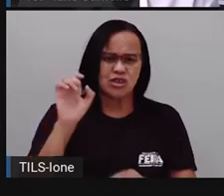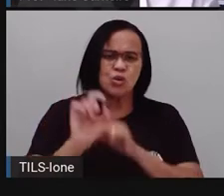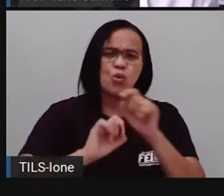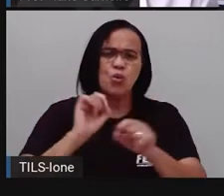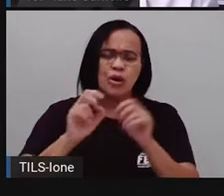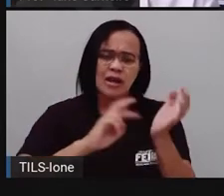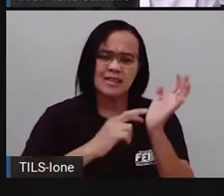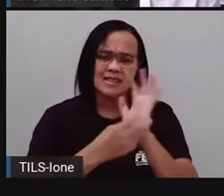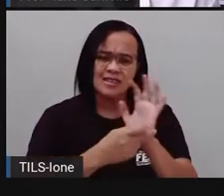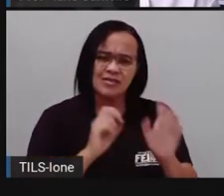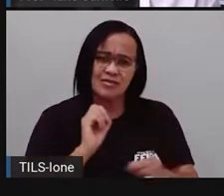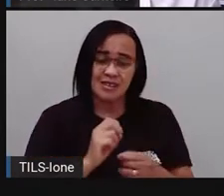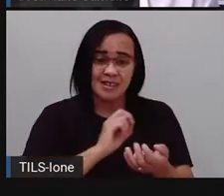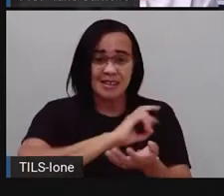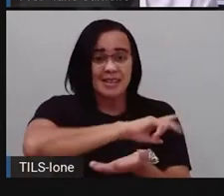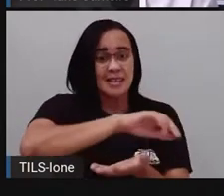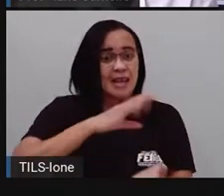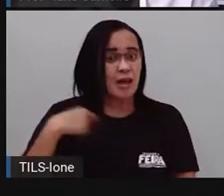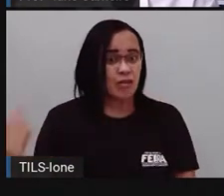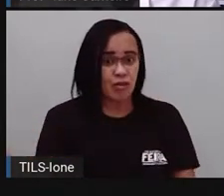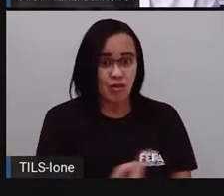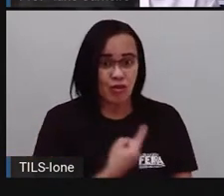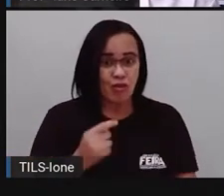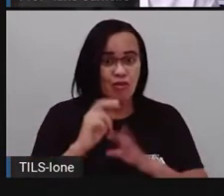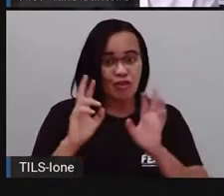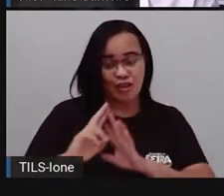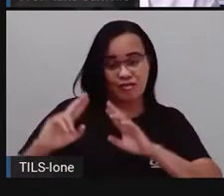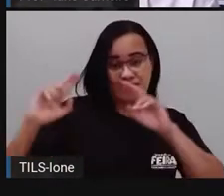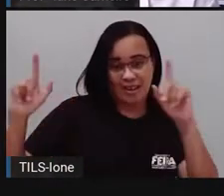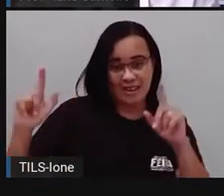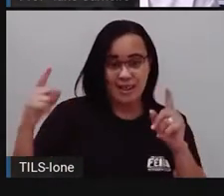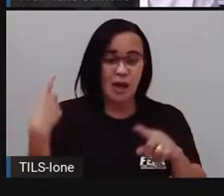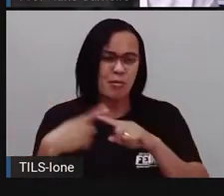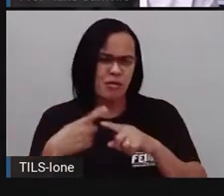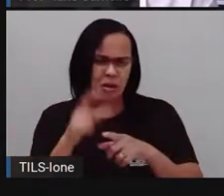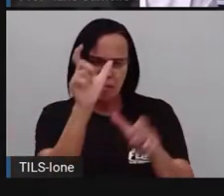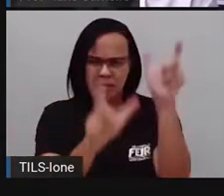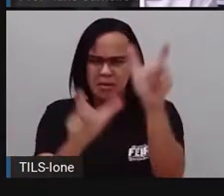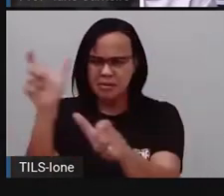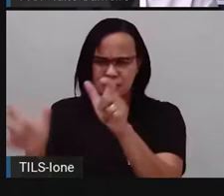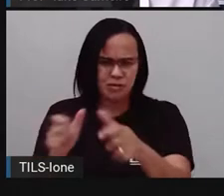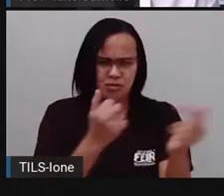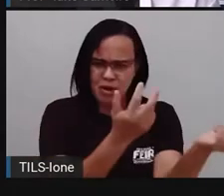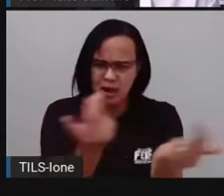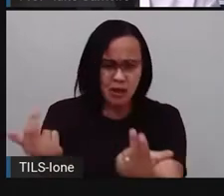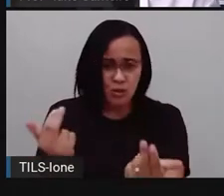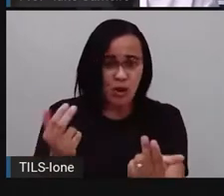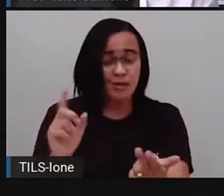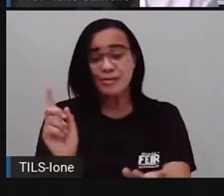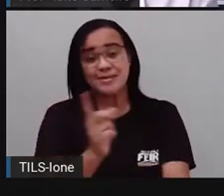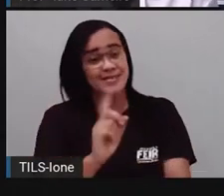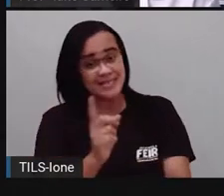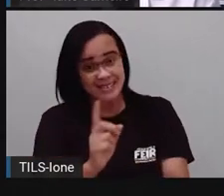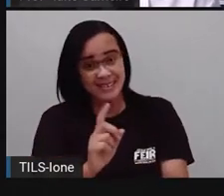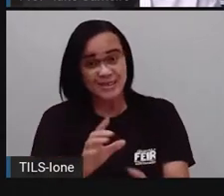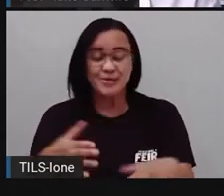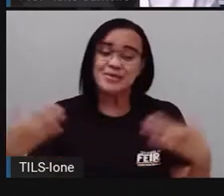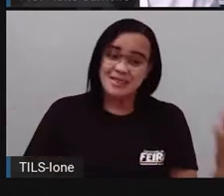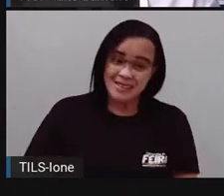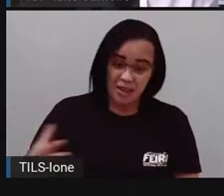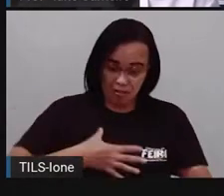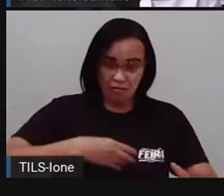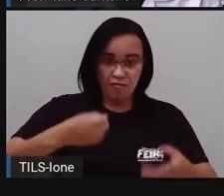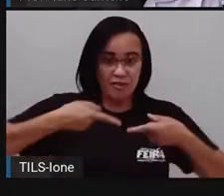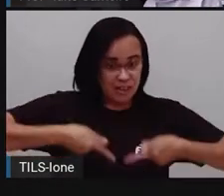vivermos em um mundo em que uma pessoa não é igual a outra, até pessoas que são gêmeas, não são iguais a